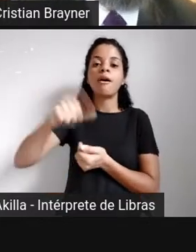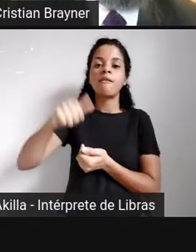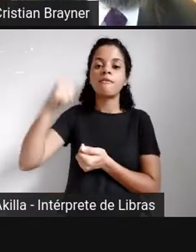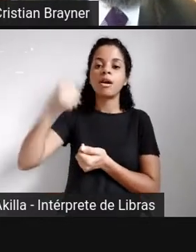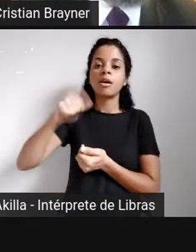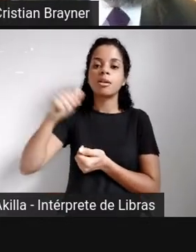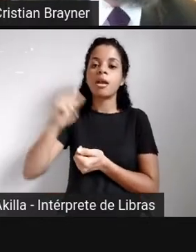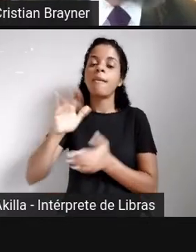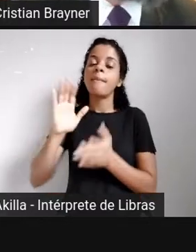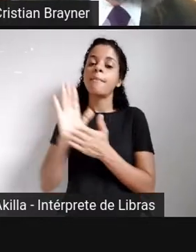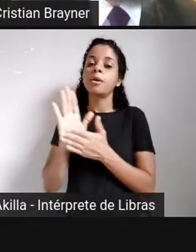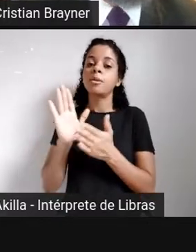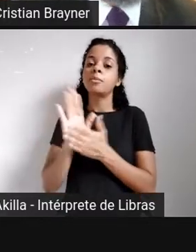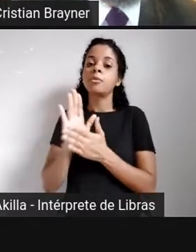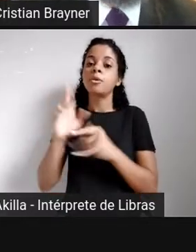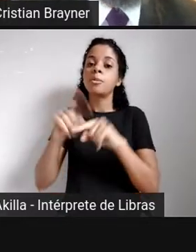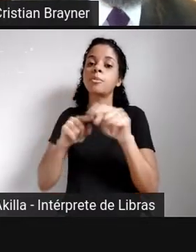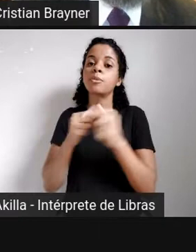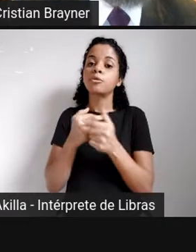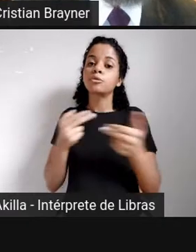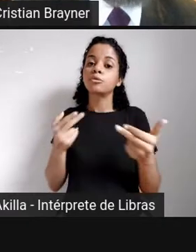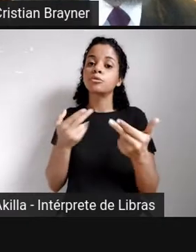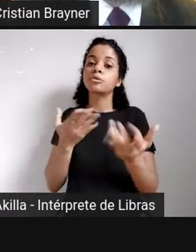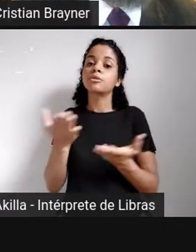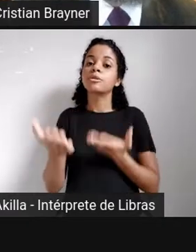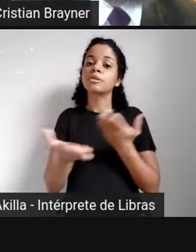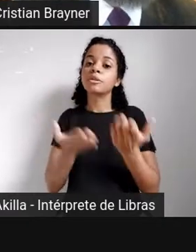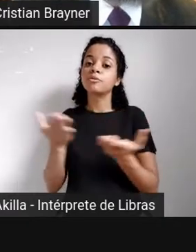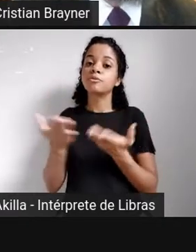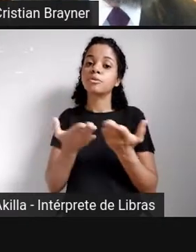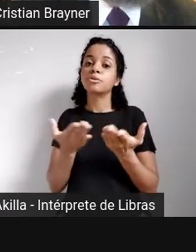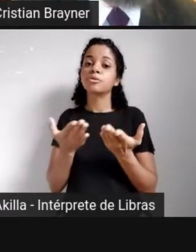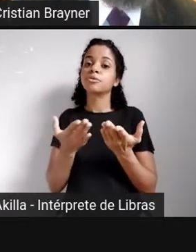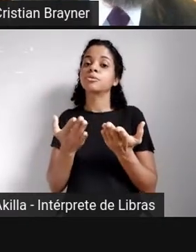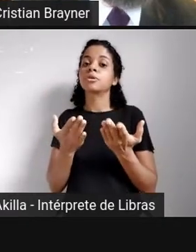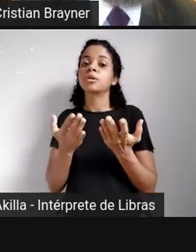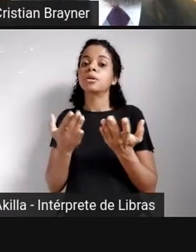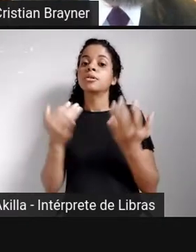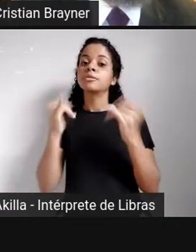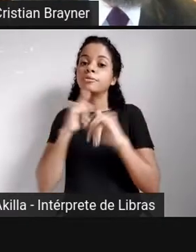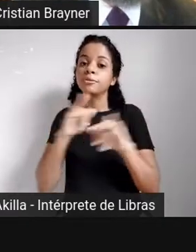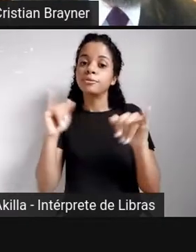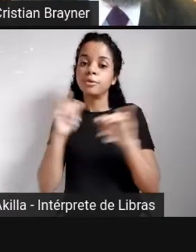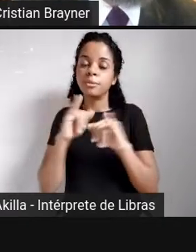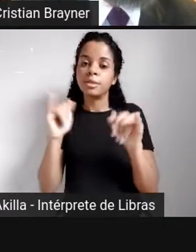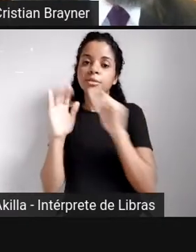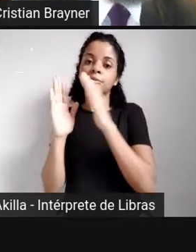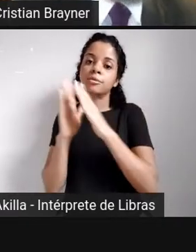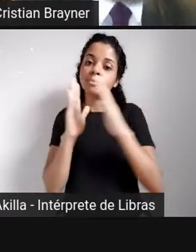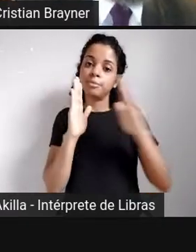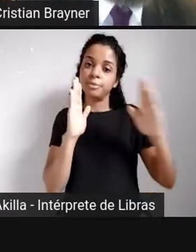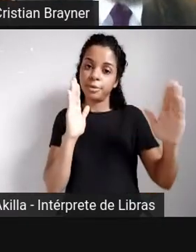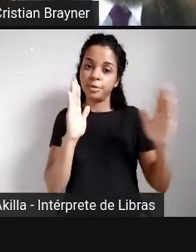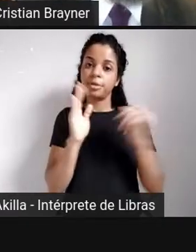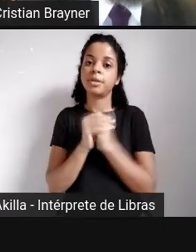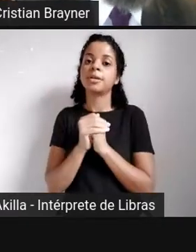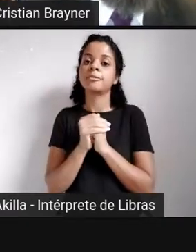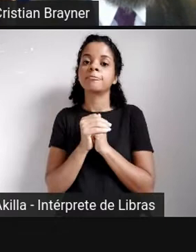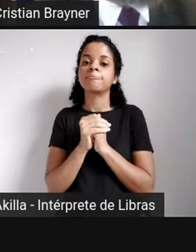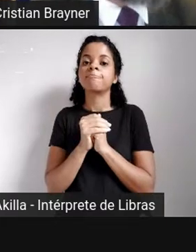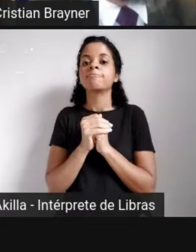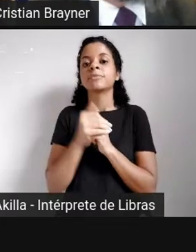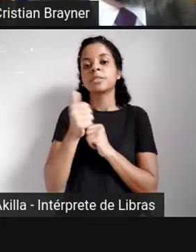informação no âmbito de bibliotecas especializadas, em particular, bibliotecas jurídicas e agora, nos últimos 15 anos, bibliotecas